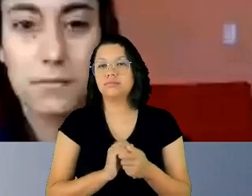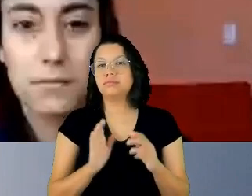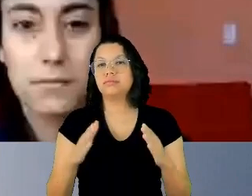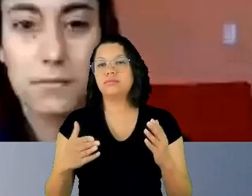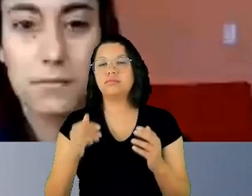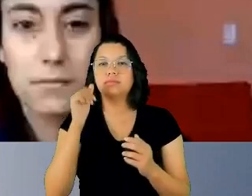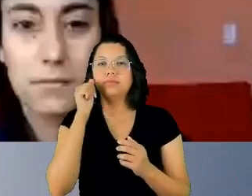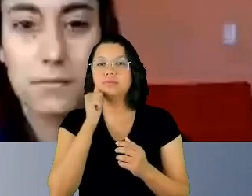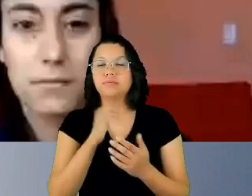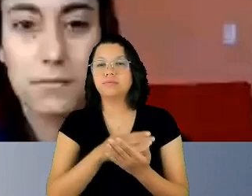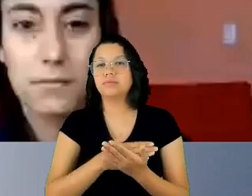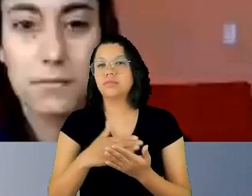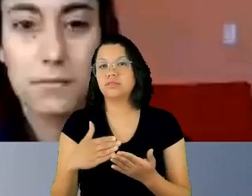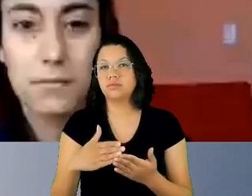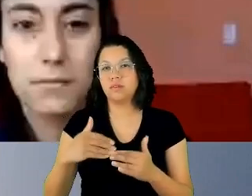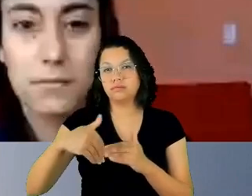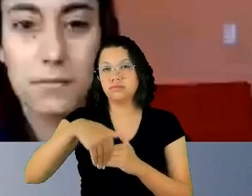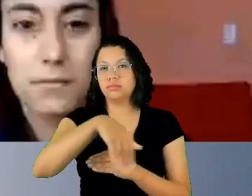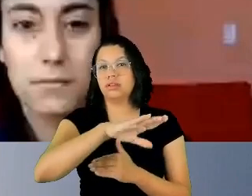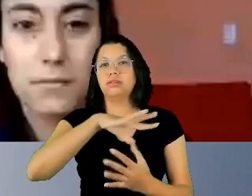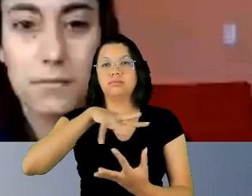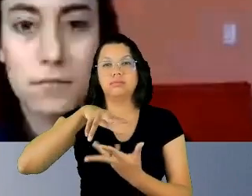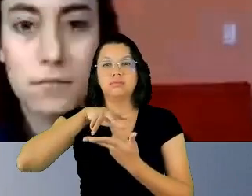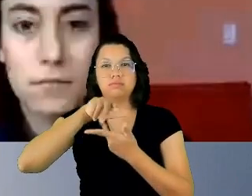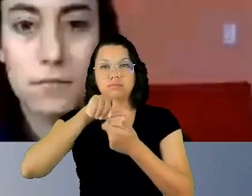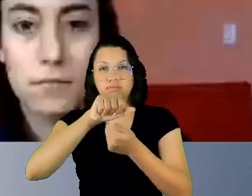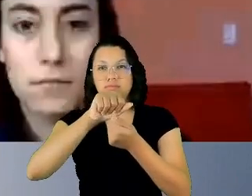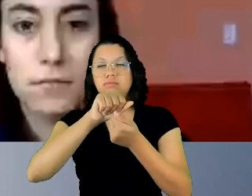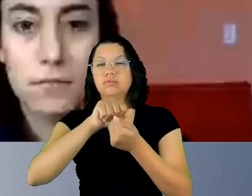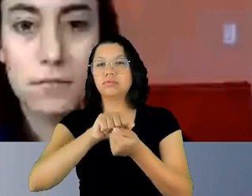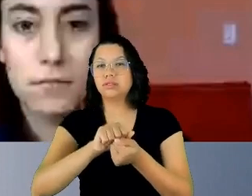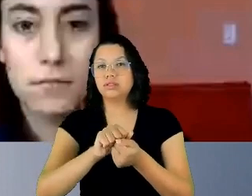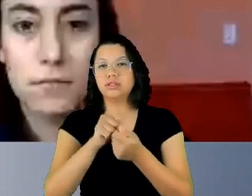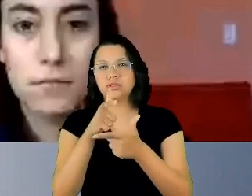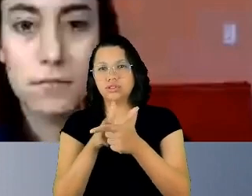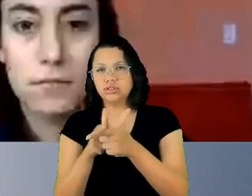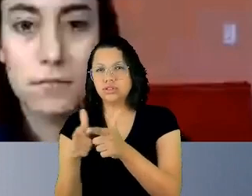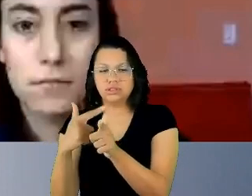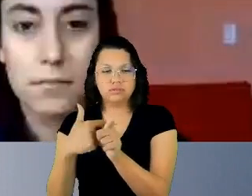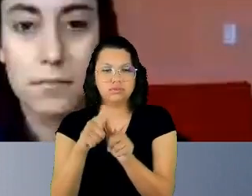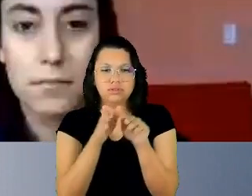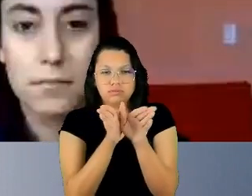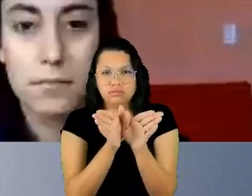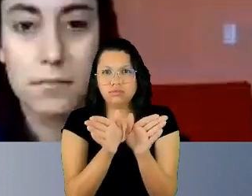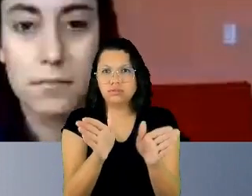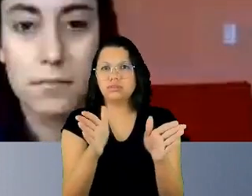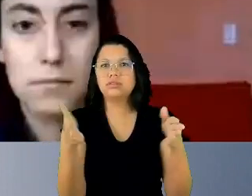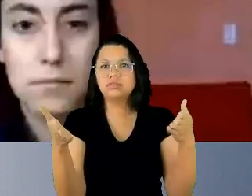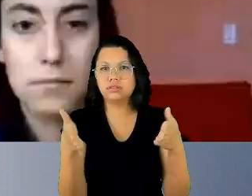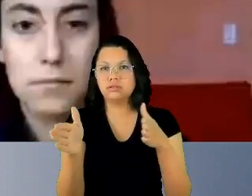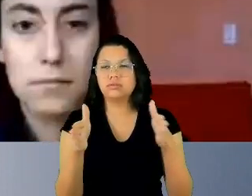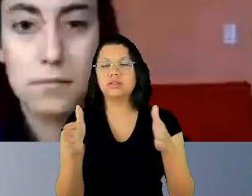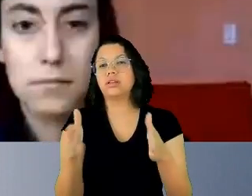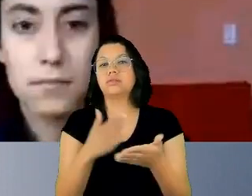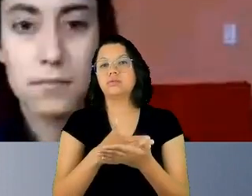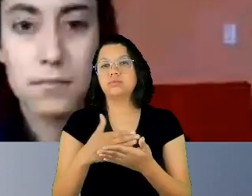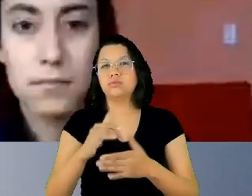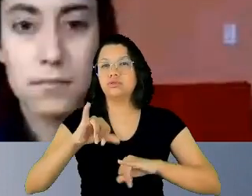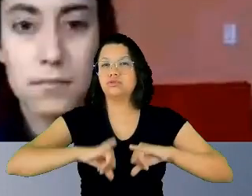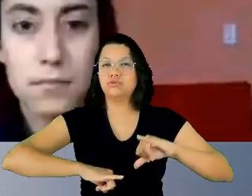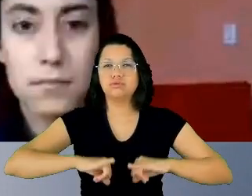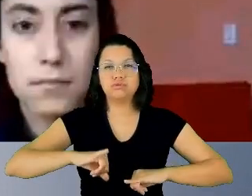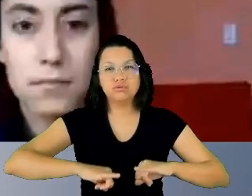mulher passou a sair para o mundo externo, a dividir com o homem esse espaço, ela passou a sofrer